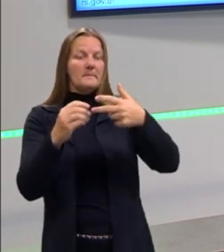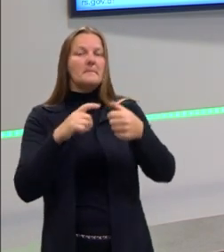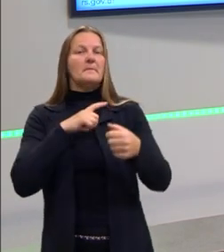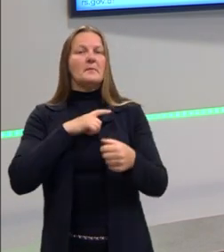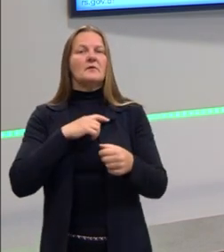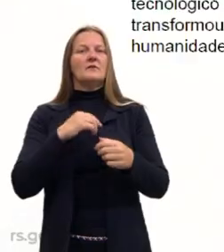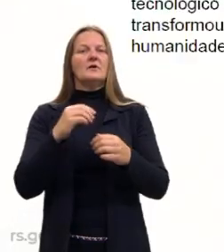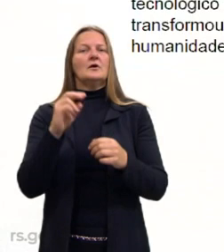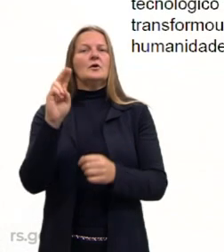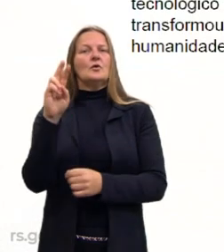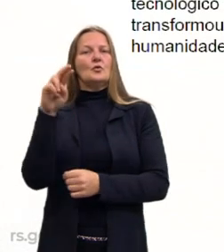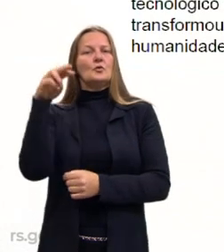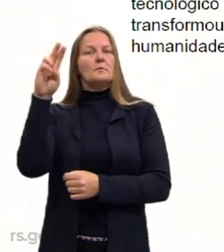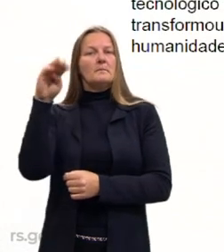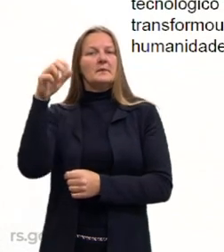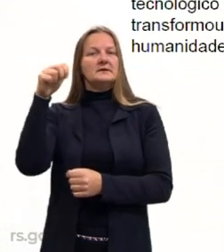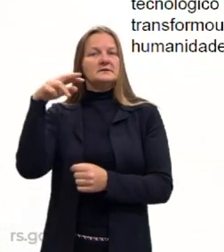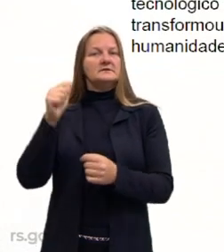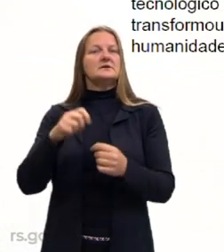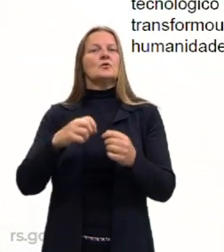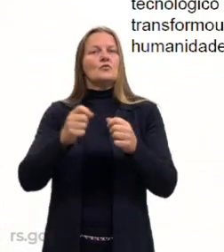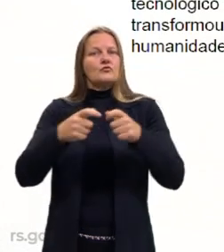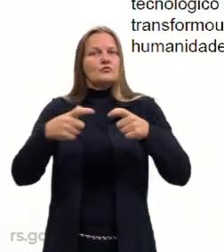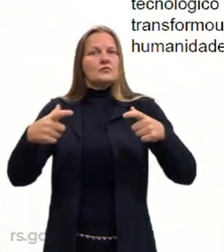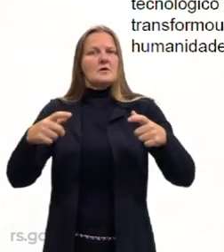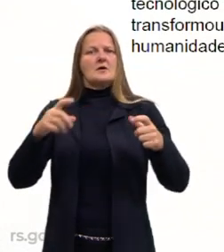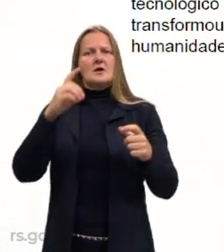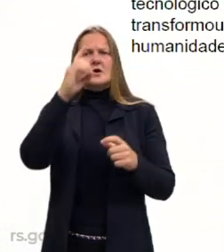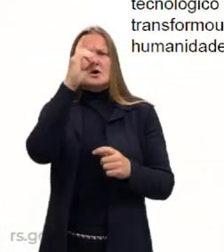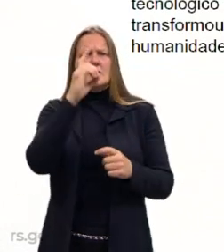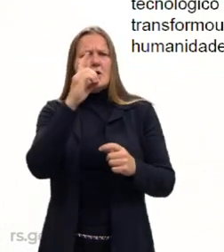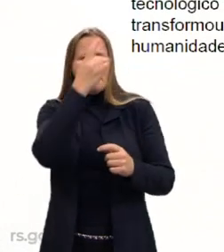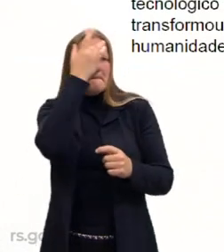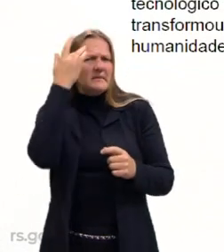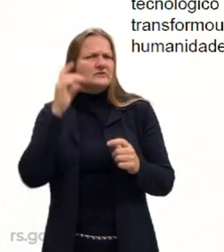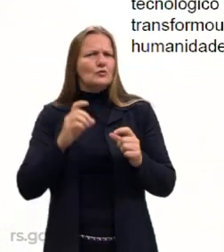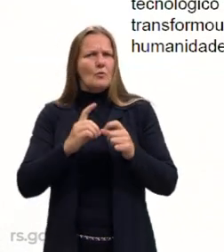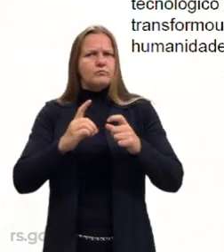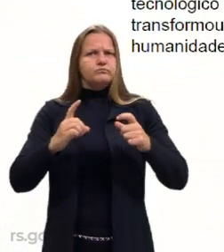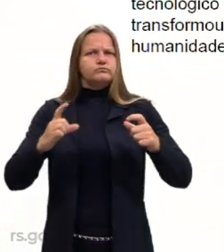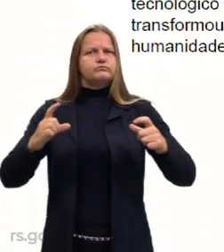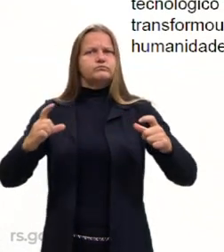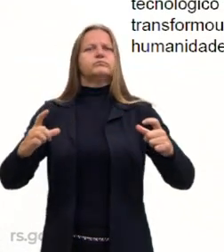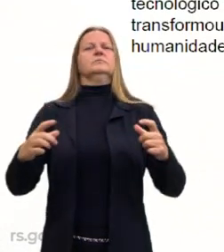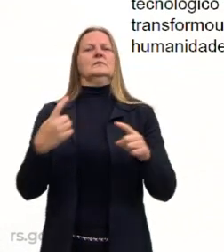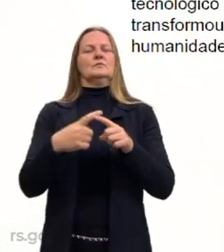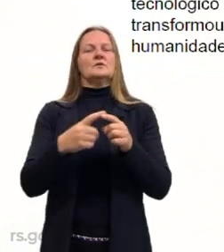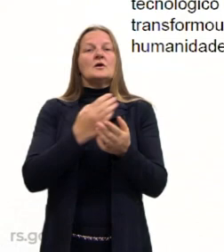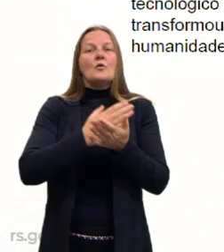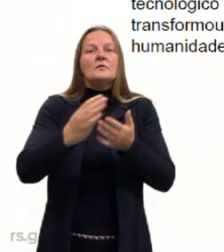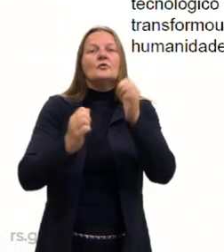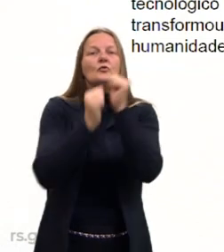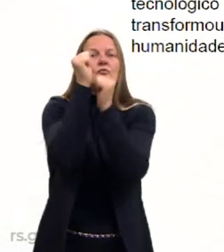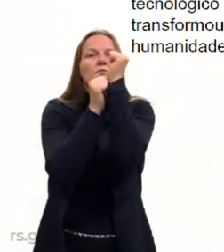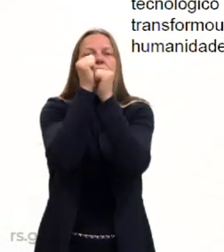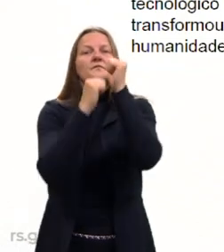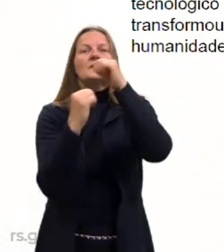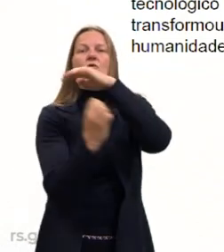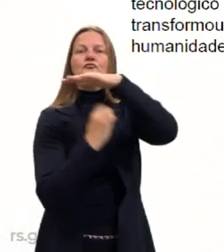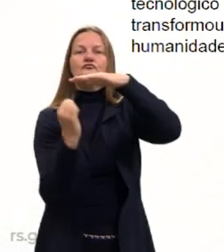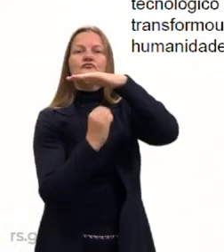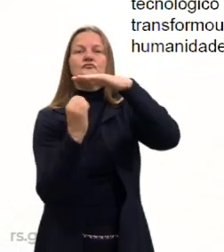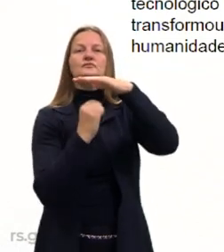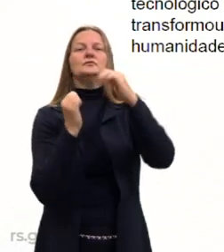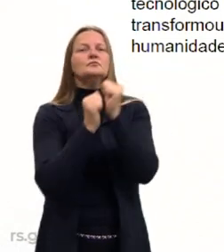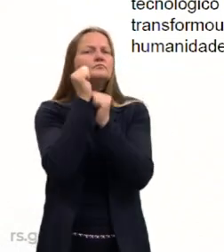crescimento demográfico, né? Essas coisas aí relacionadas a isso. É justamente com o advento aí da industrialização, tá?